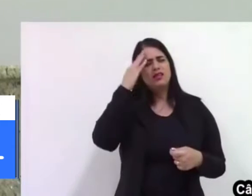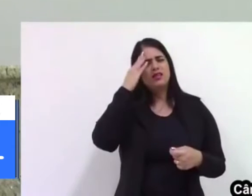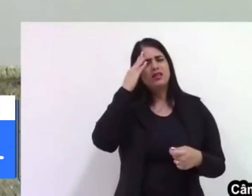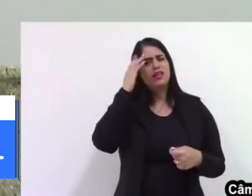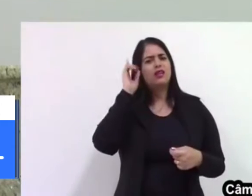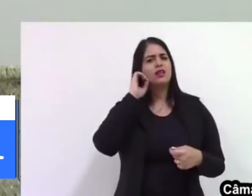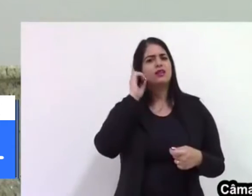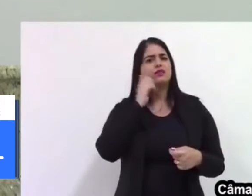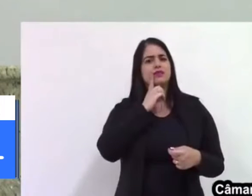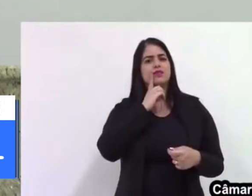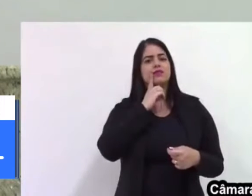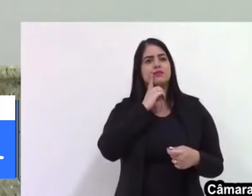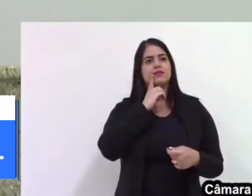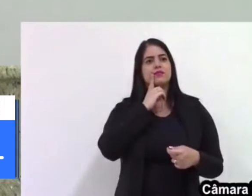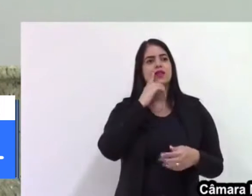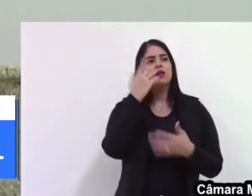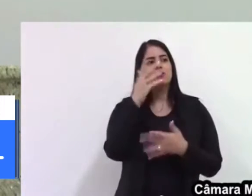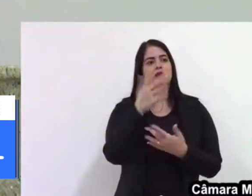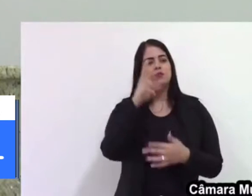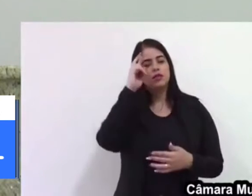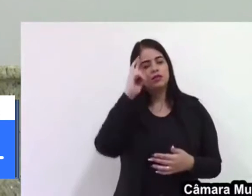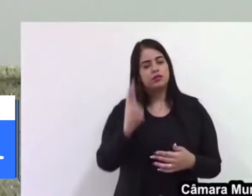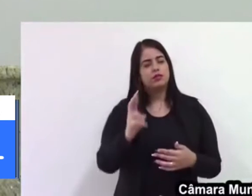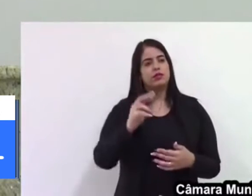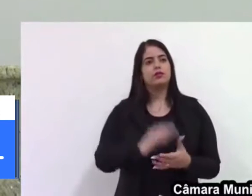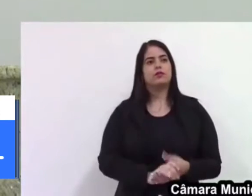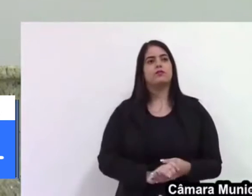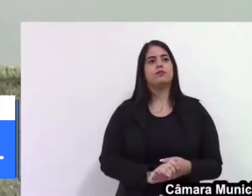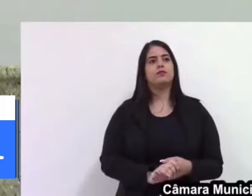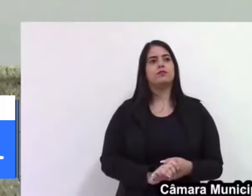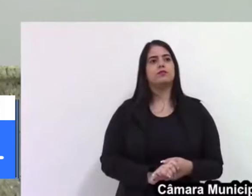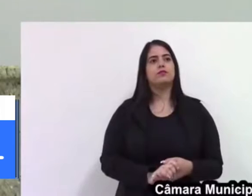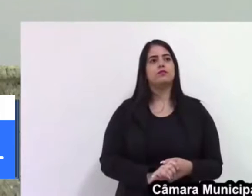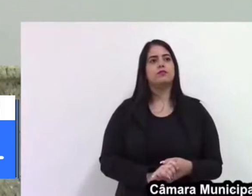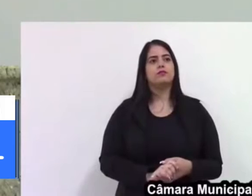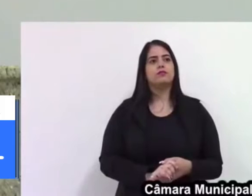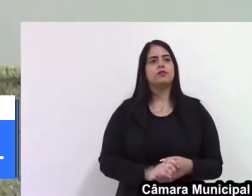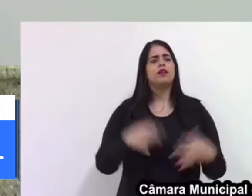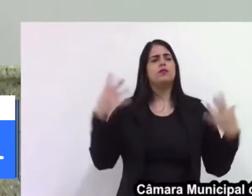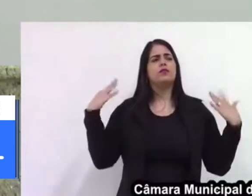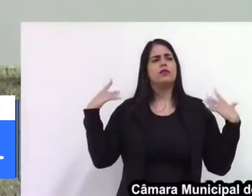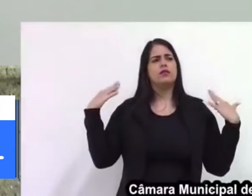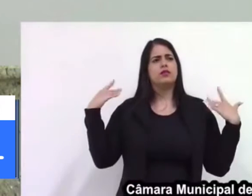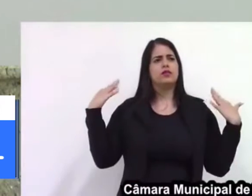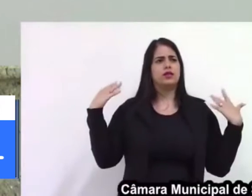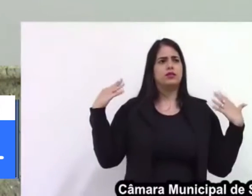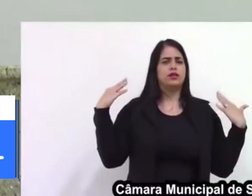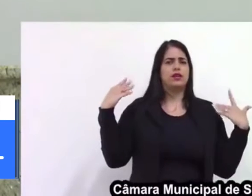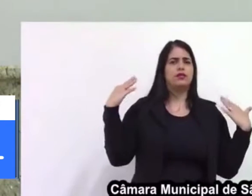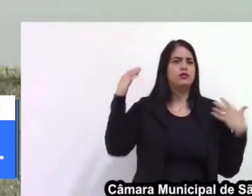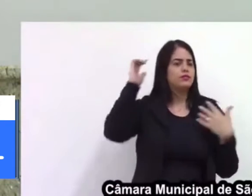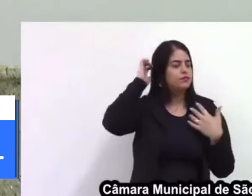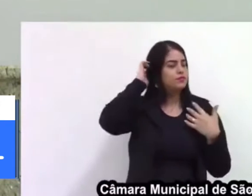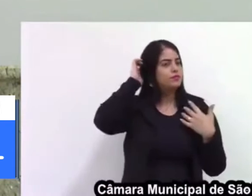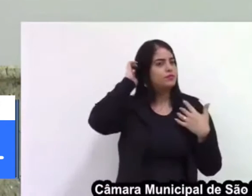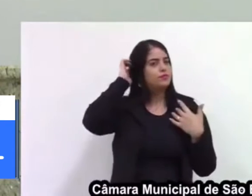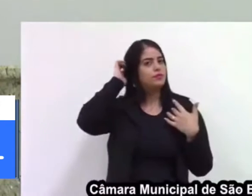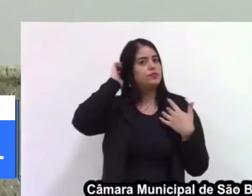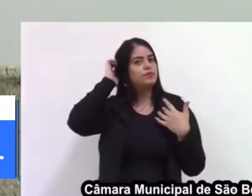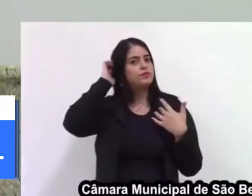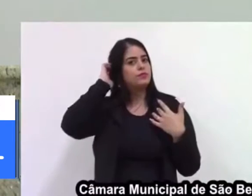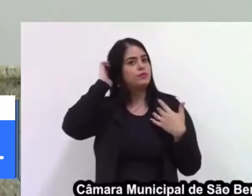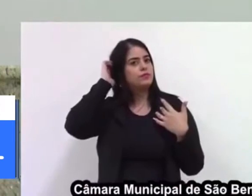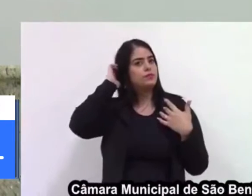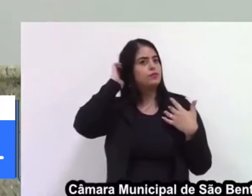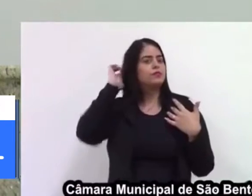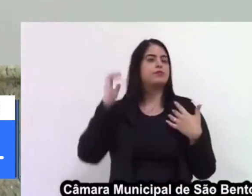falando aqui. Então, parabéns, presidente. E nesse período que ficamos afastados nesta casa, eu